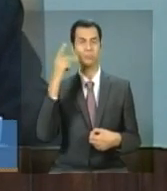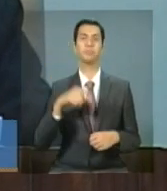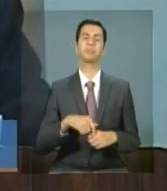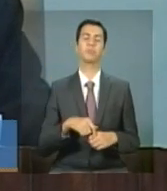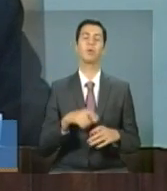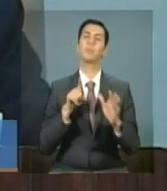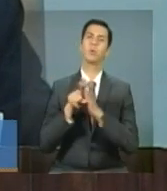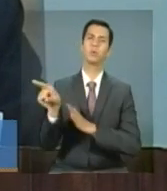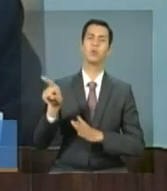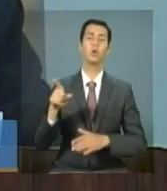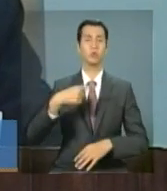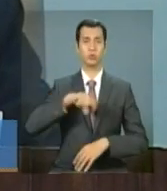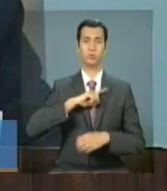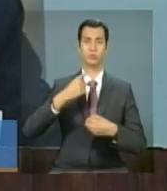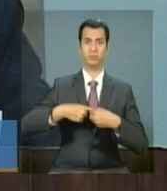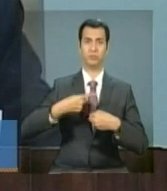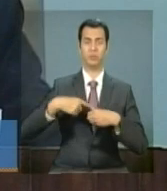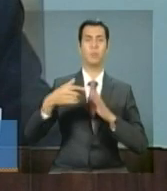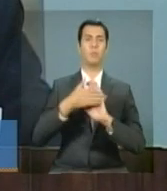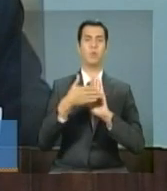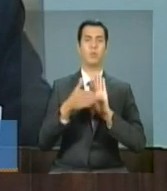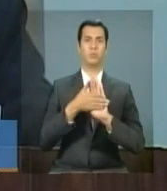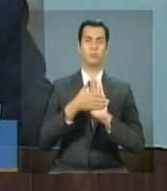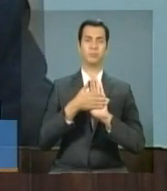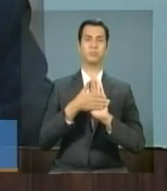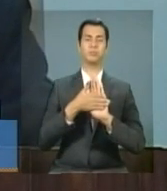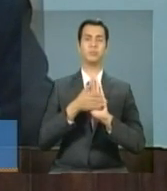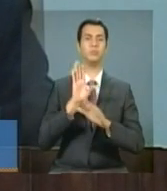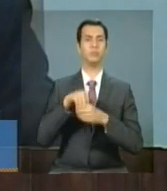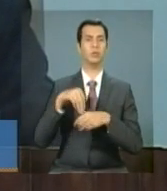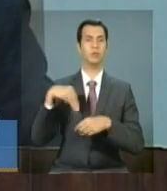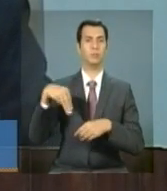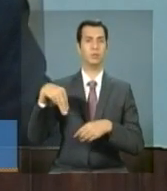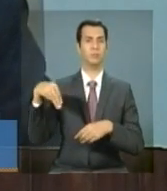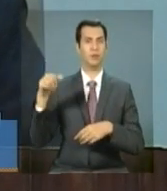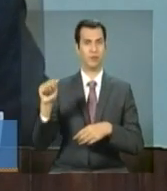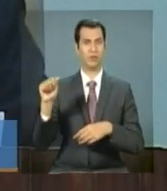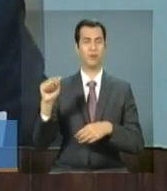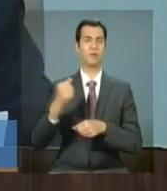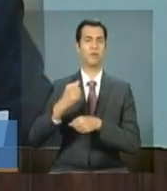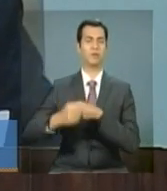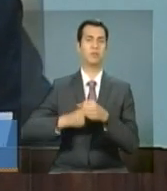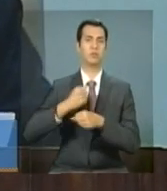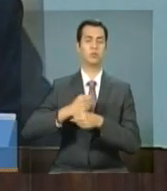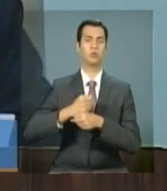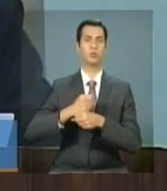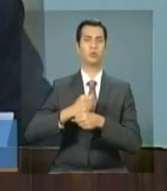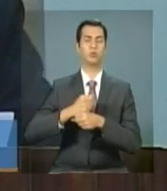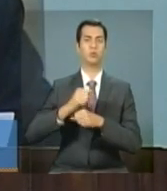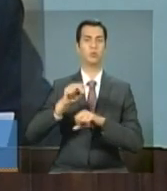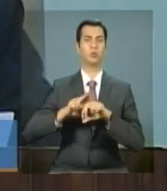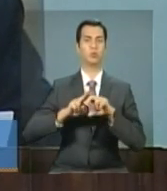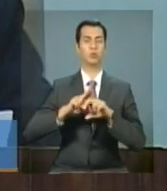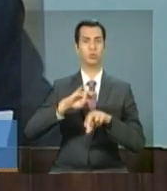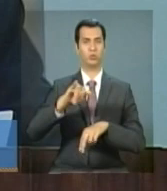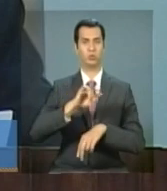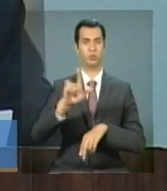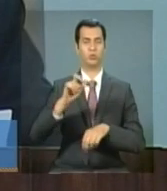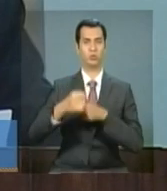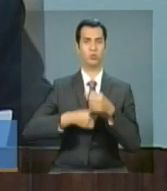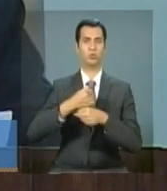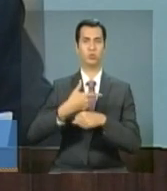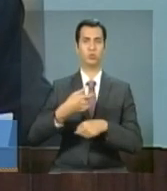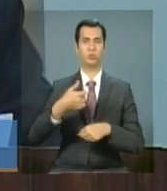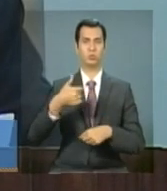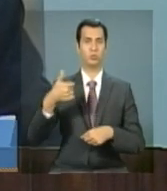de criação de cooperativa de catadores ao MMA, em julho de 2011. Estamos cadastrando os catadores para incluí-los